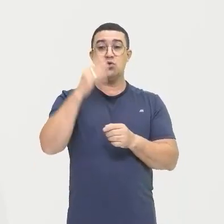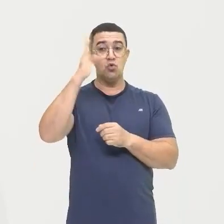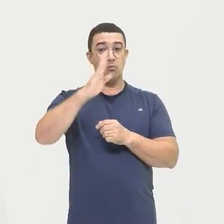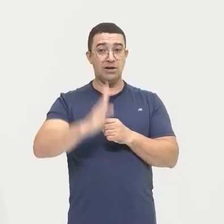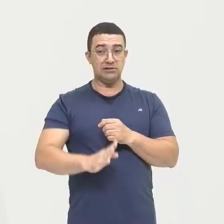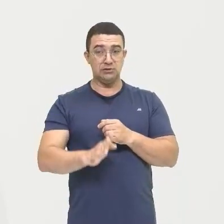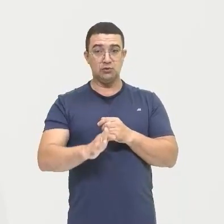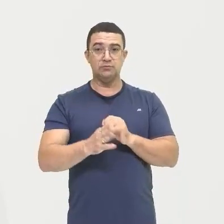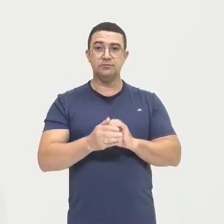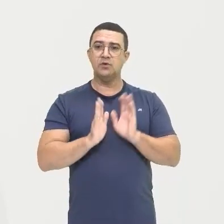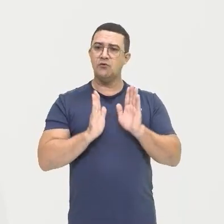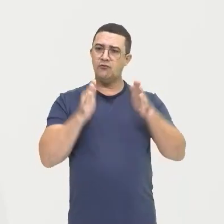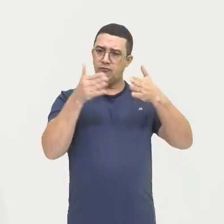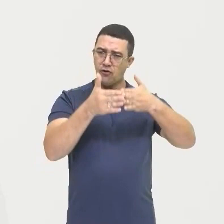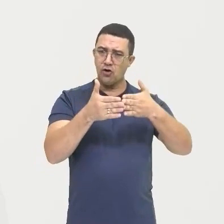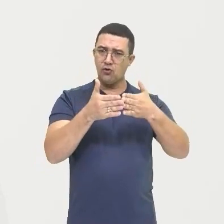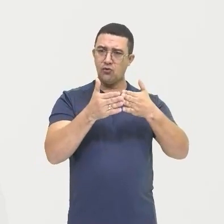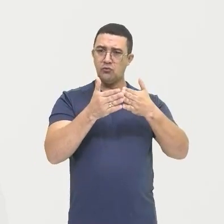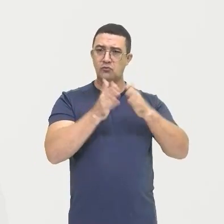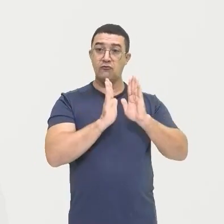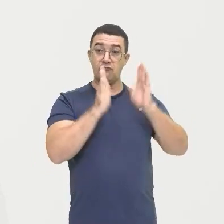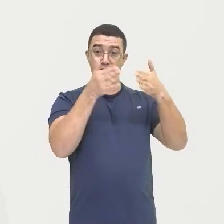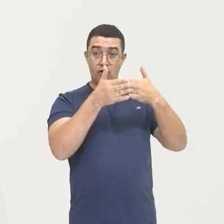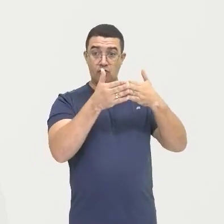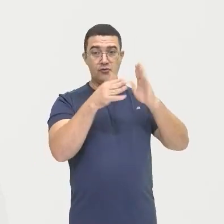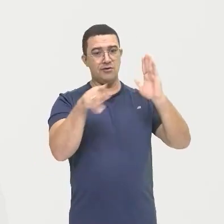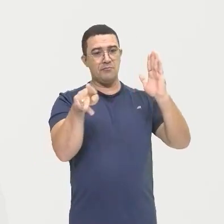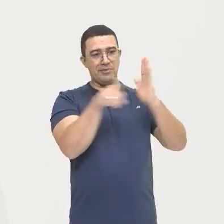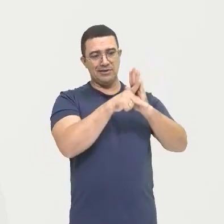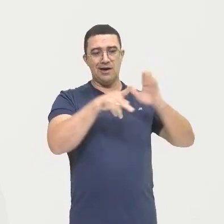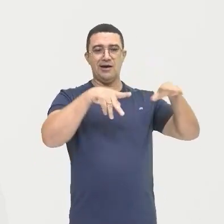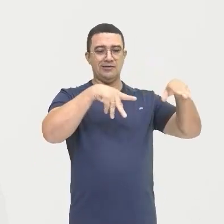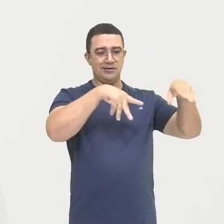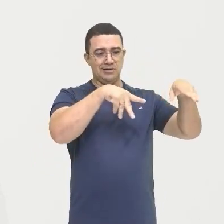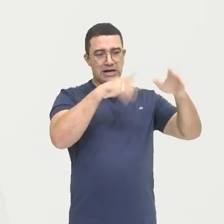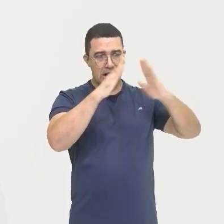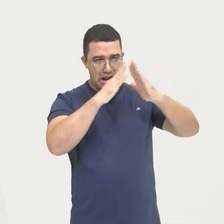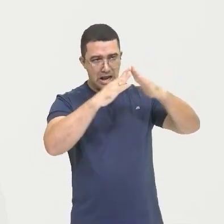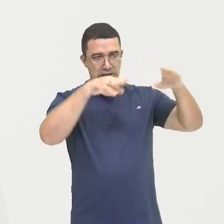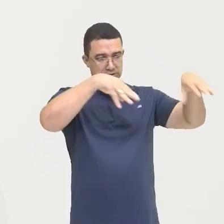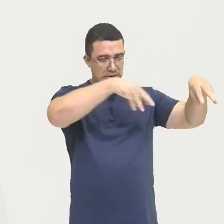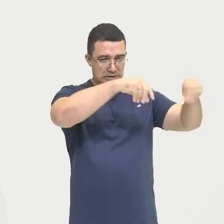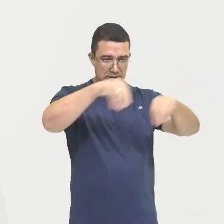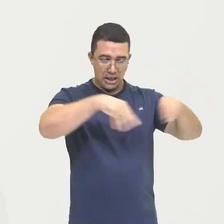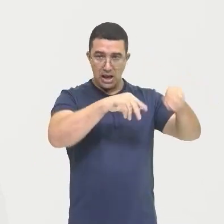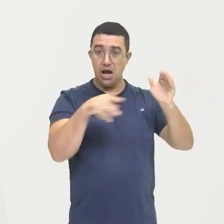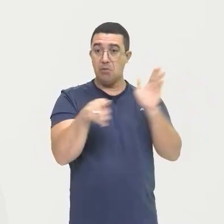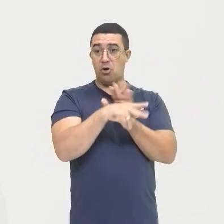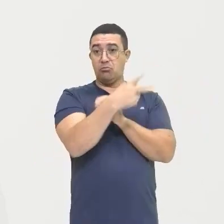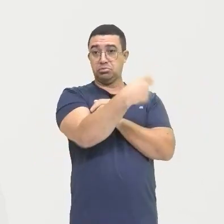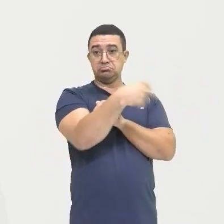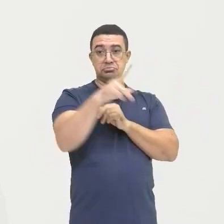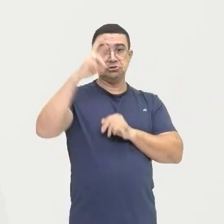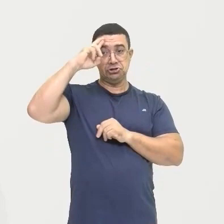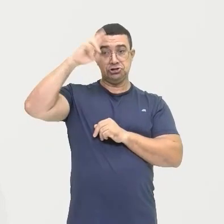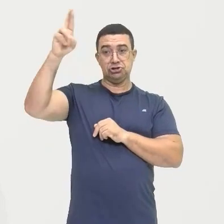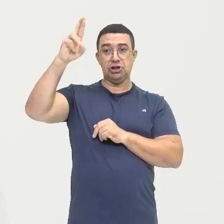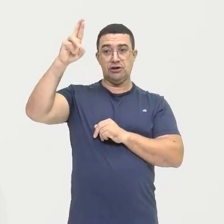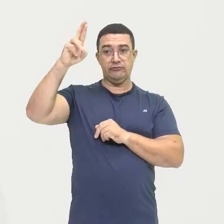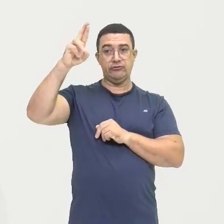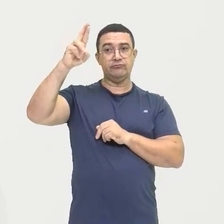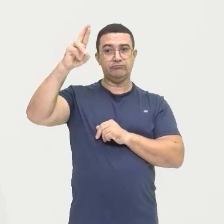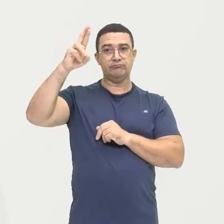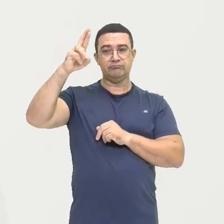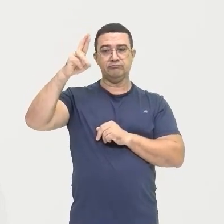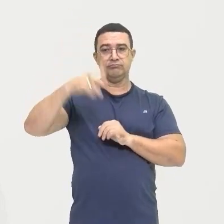Concentração Aqui da propriedade Dos latifúndios Que ficam ali Nas mãos Dos latifundiários Que são os